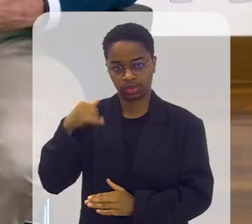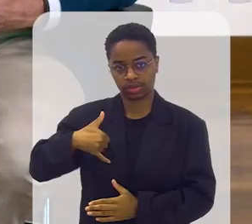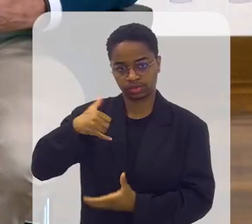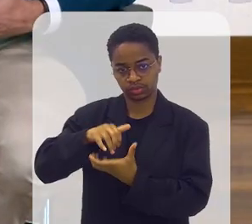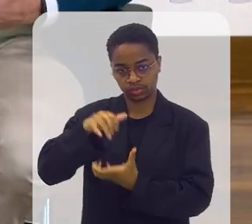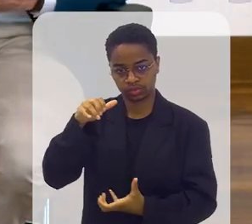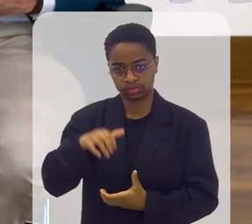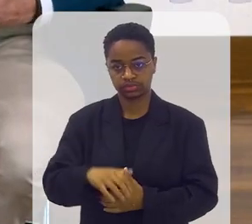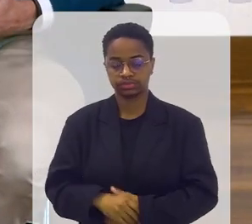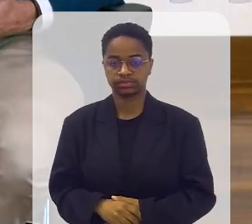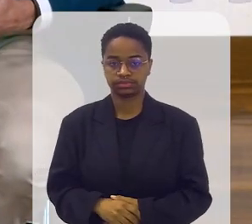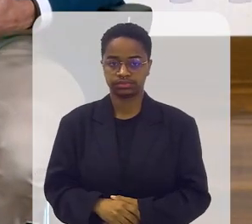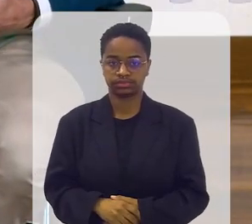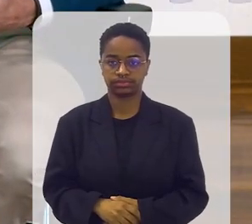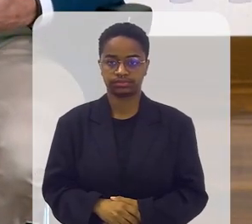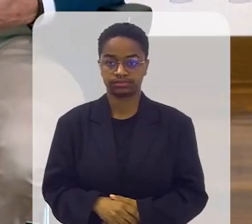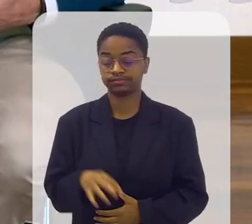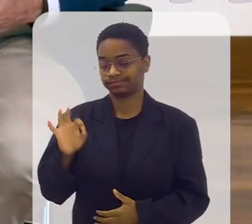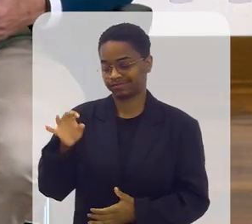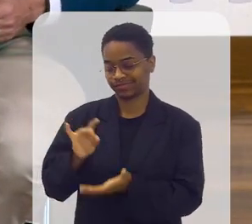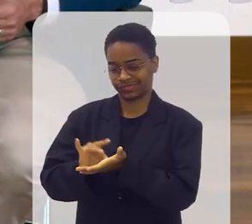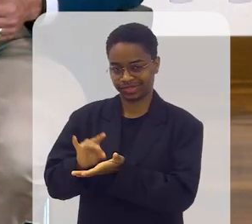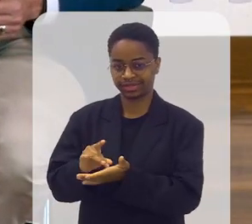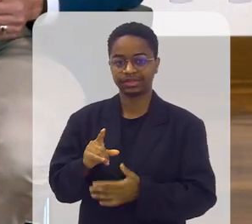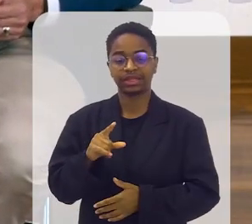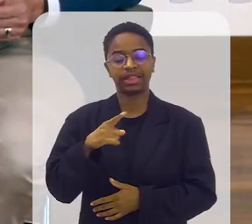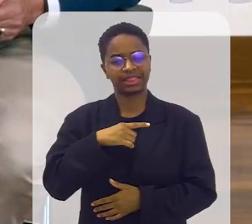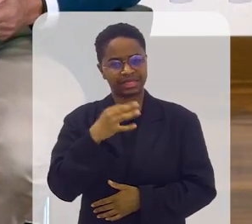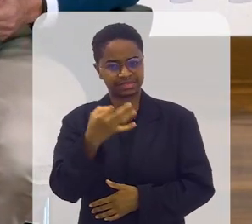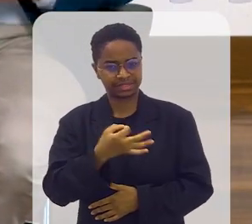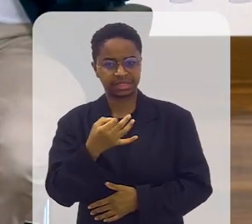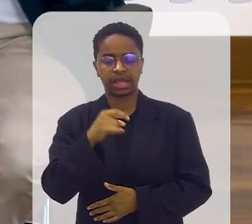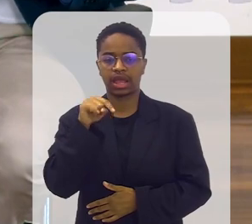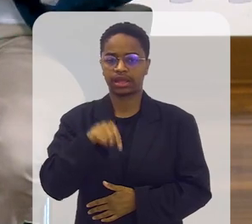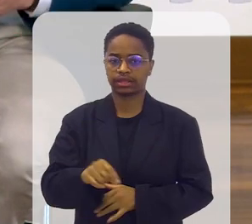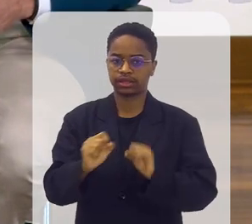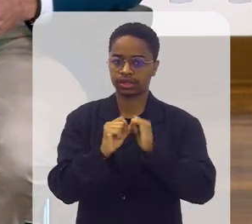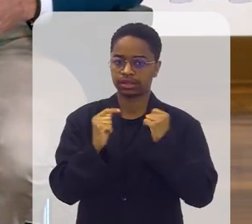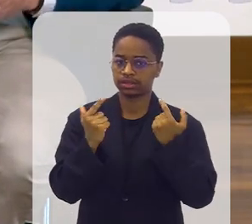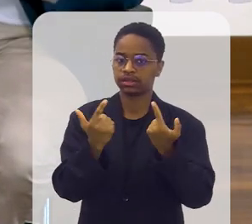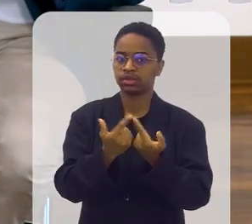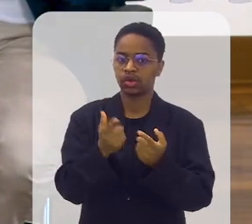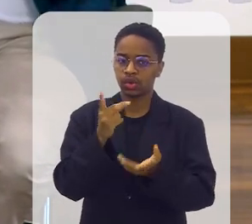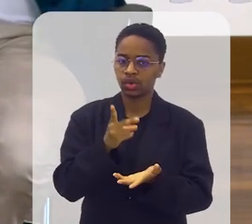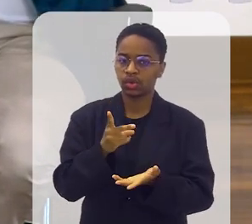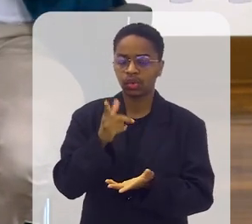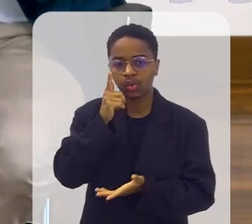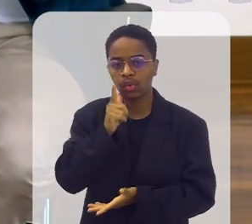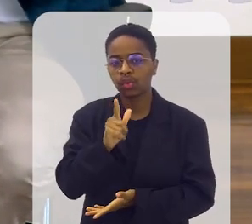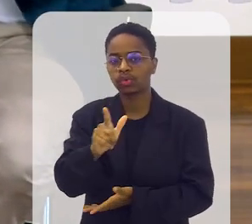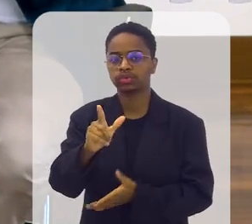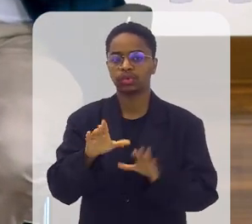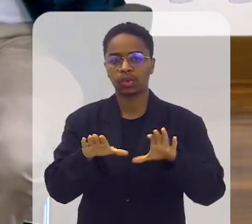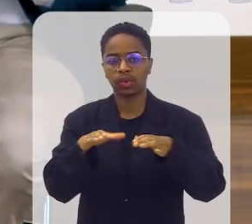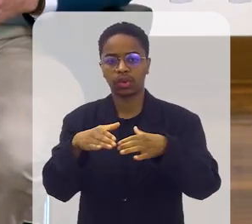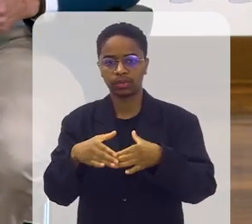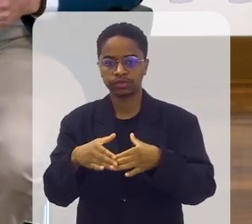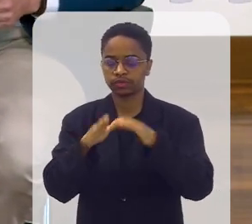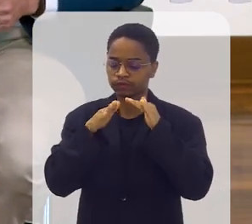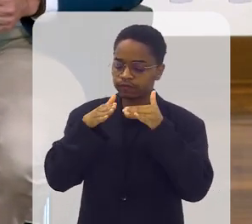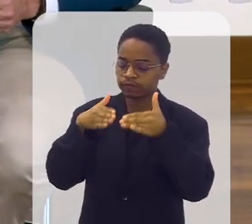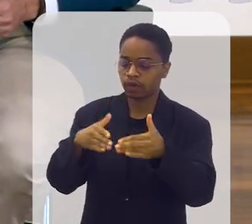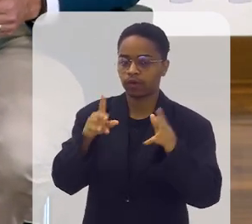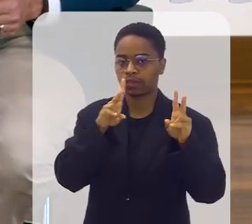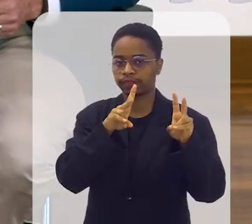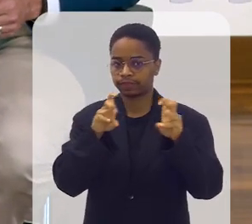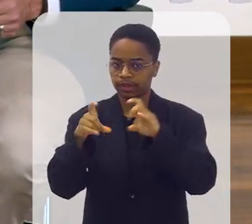Adolescente e vamos chamar da pessoa idosa. Temos a certeza que esta casa dará uma comissão a esse